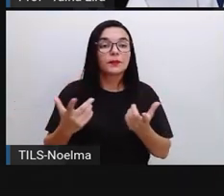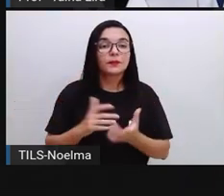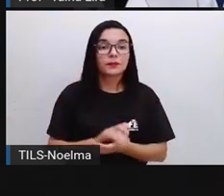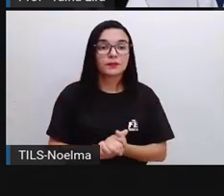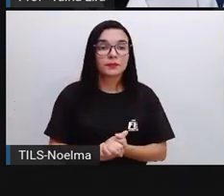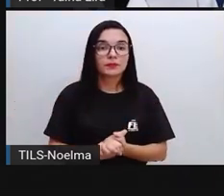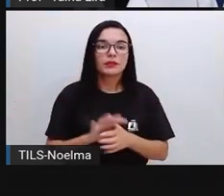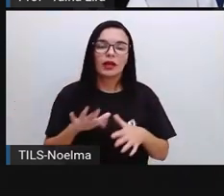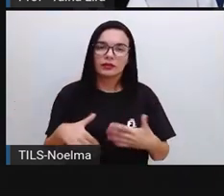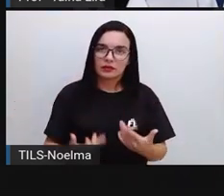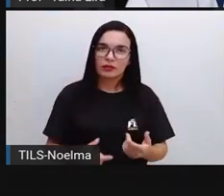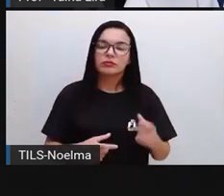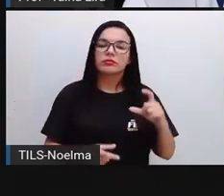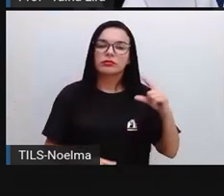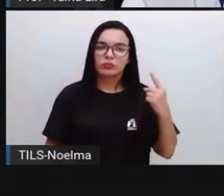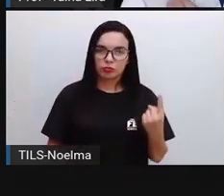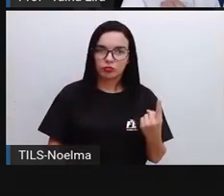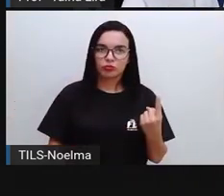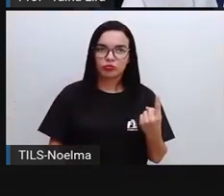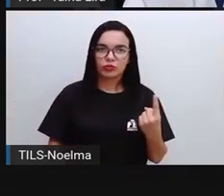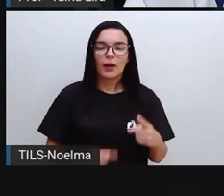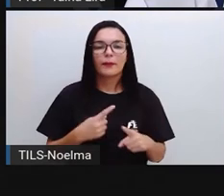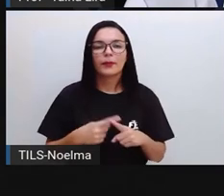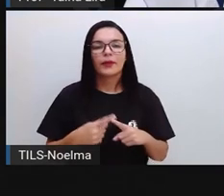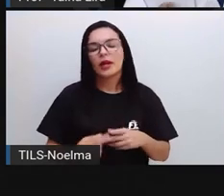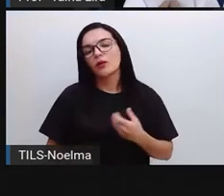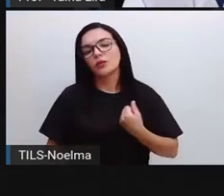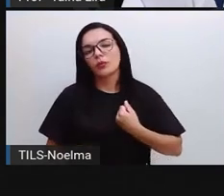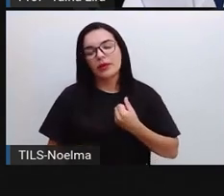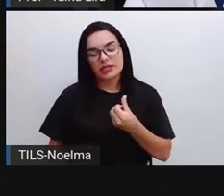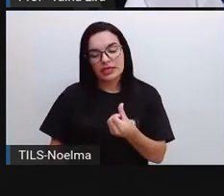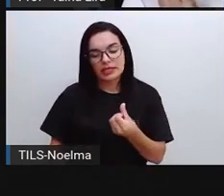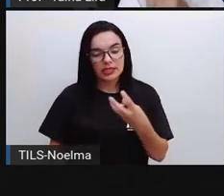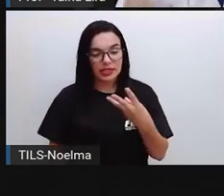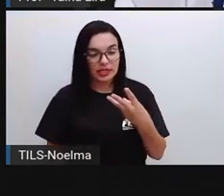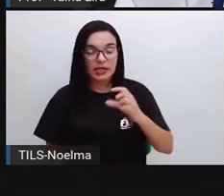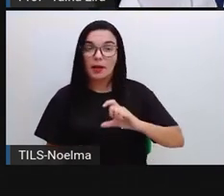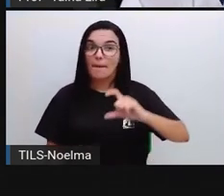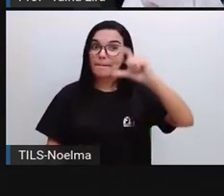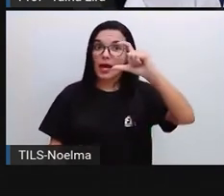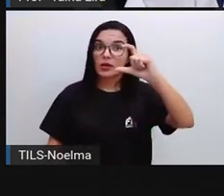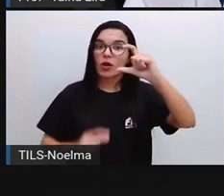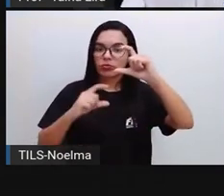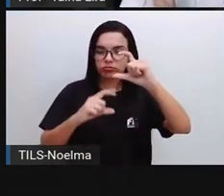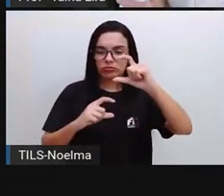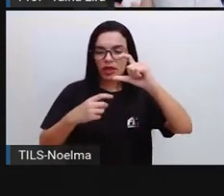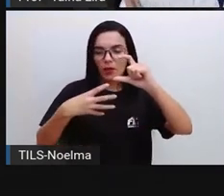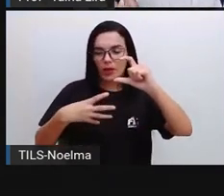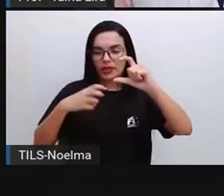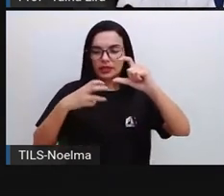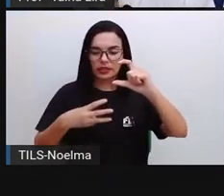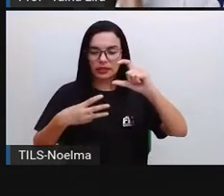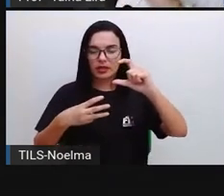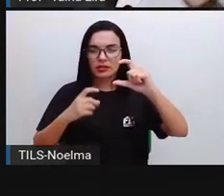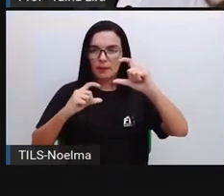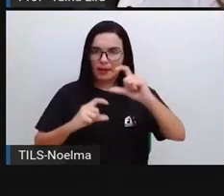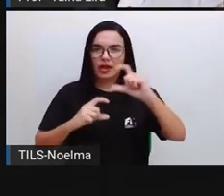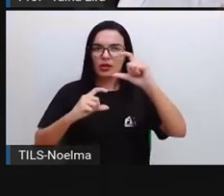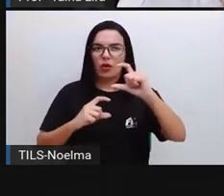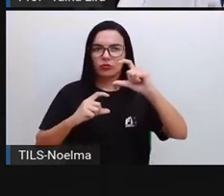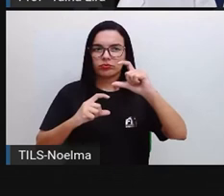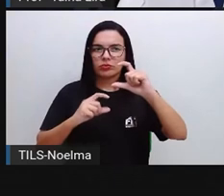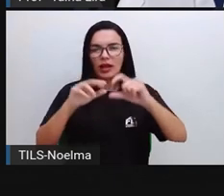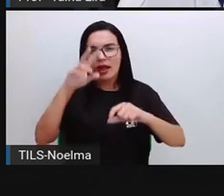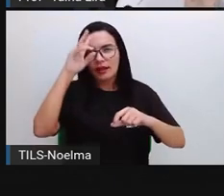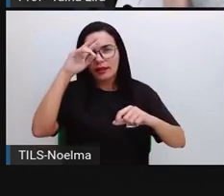É a ficha número 1. O 63, ele é maior, né? É um número maior do que o 43. Inclusive, lá na tabela